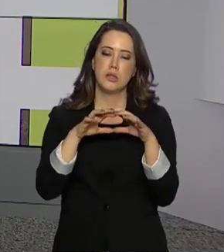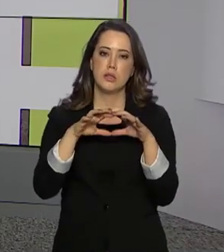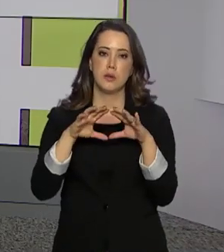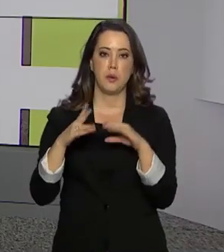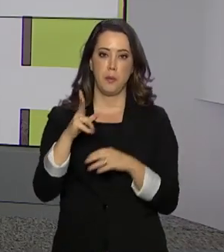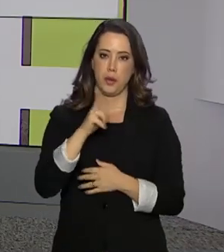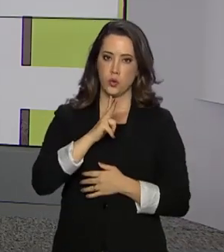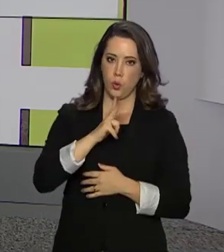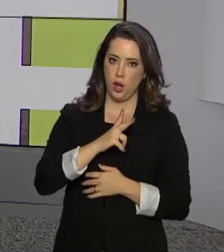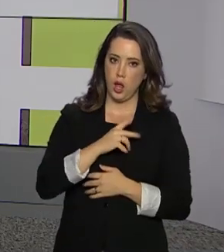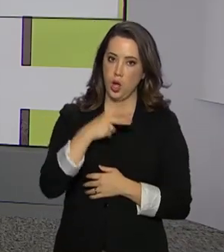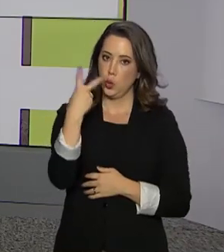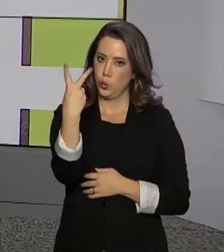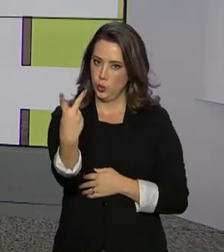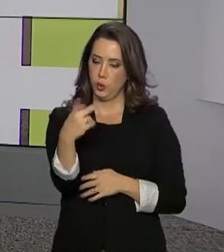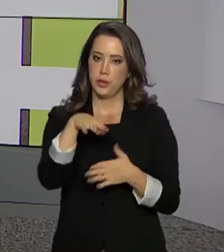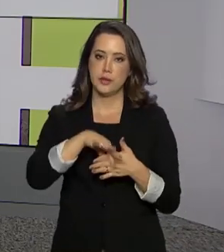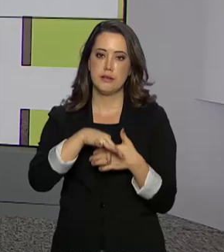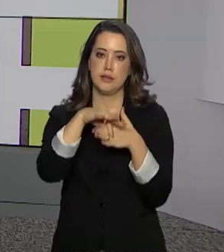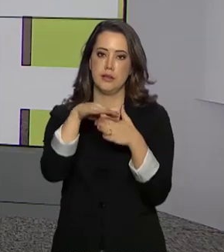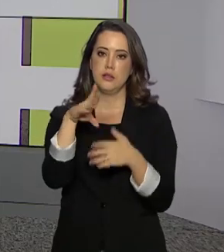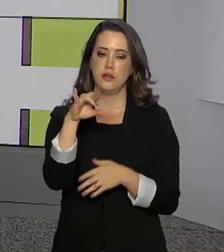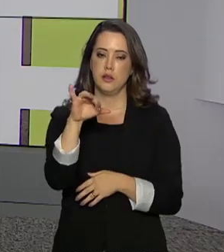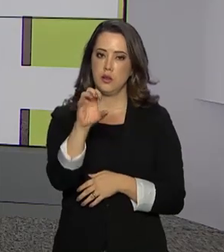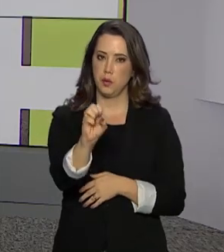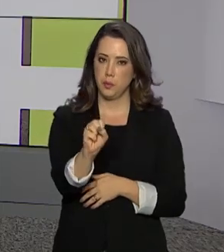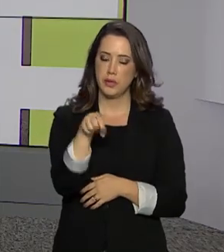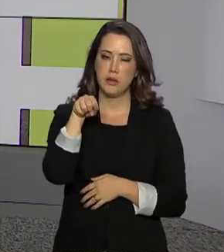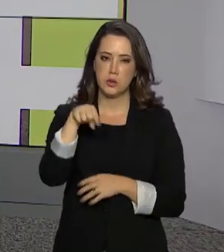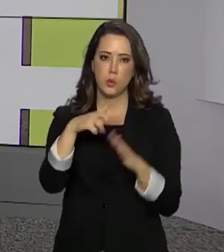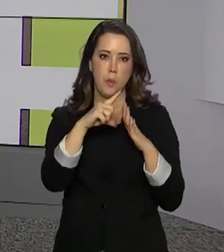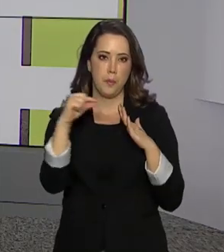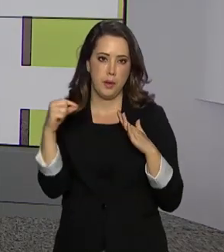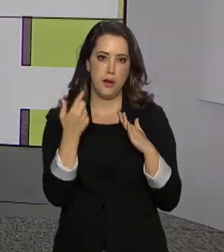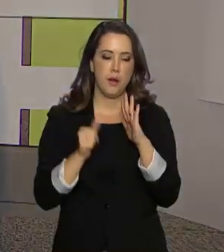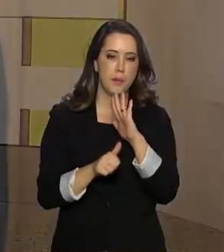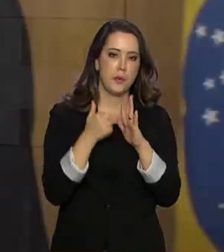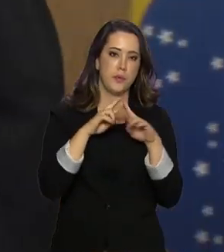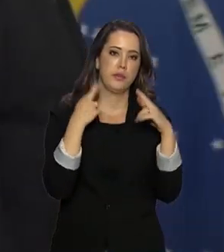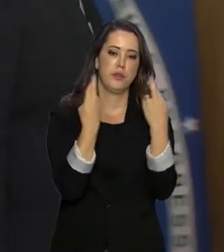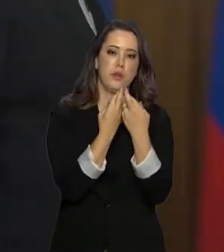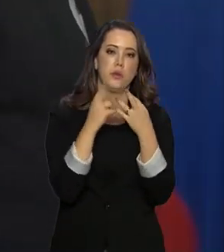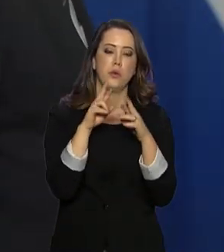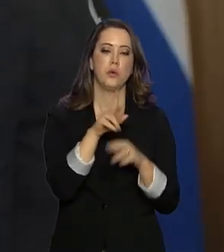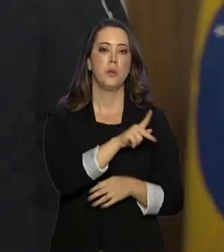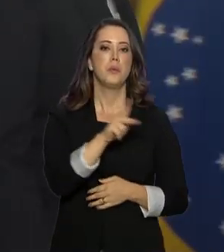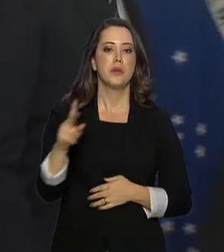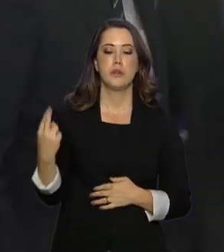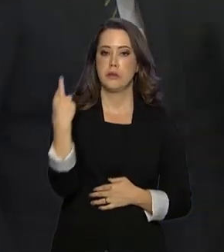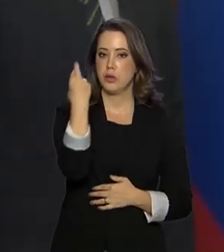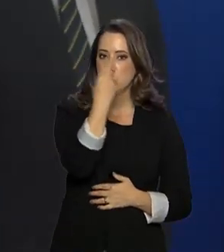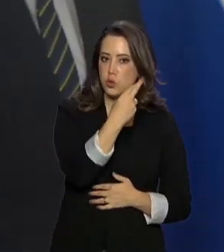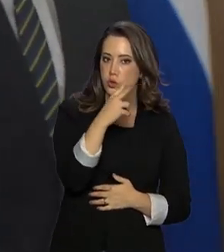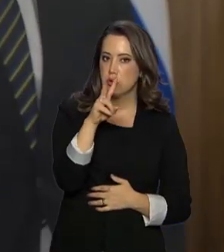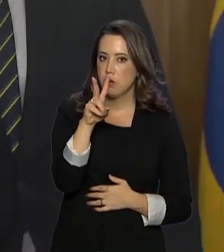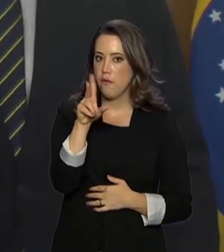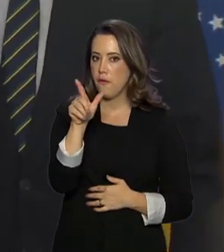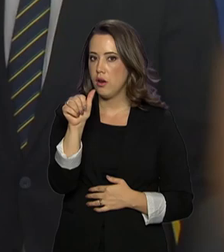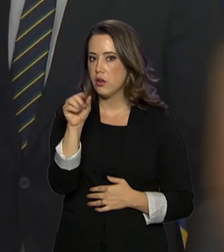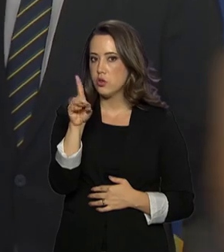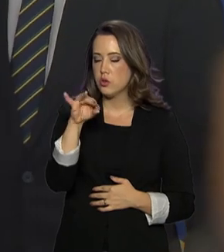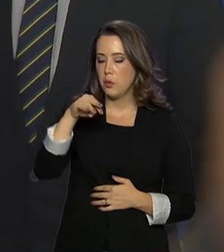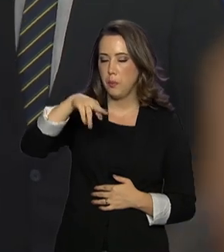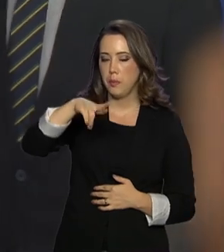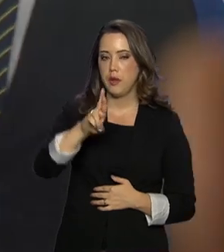separadamente com dois líderes do BRICS no Palácio do Planalto. A primeira reunião foi com o presidente da Rússia, Vladimir Putin.